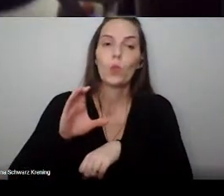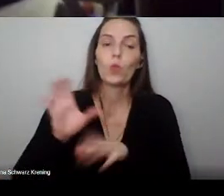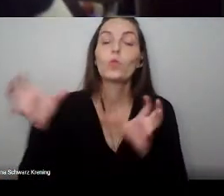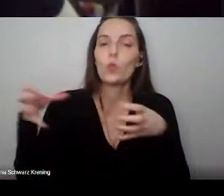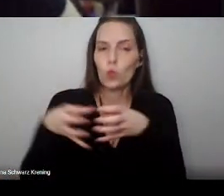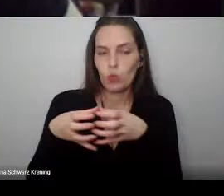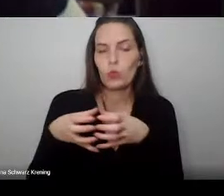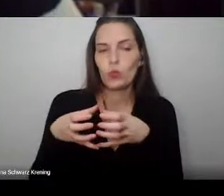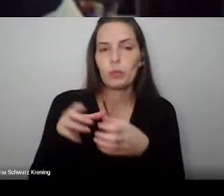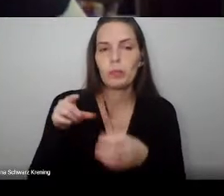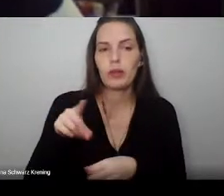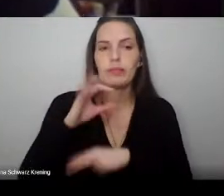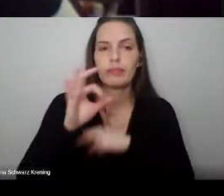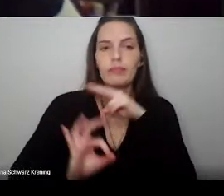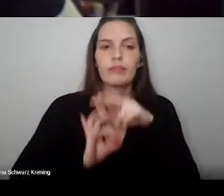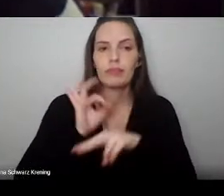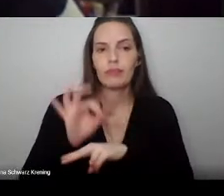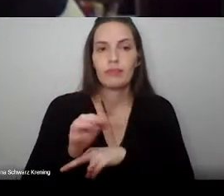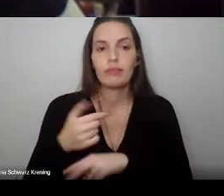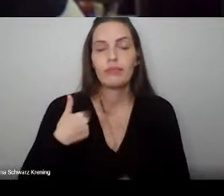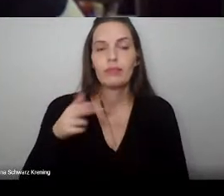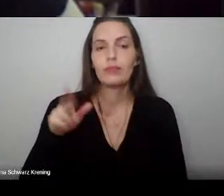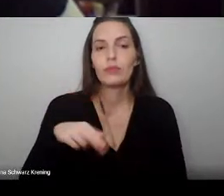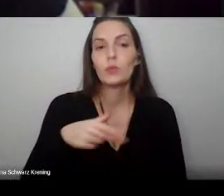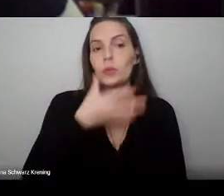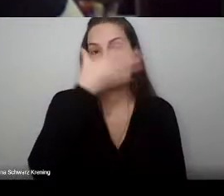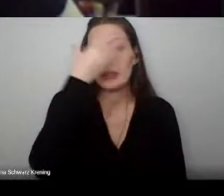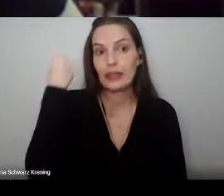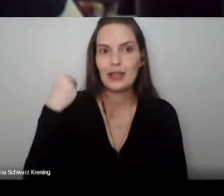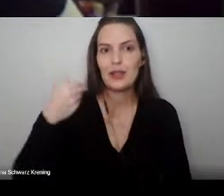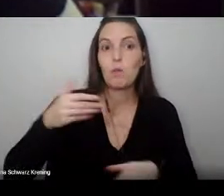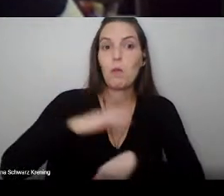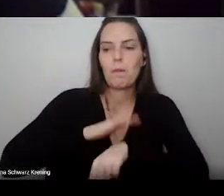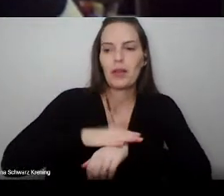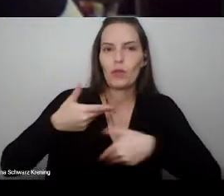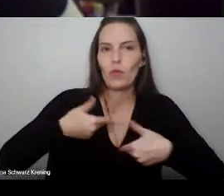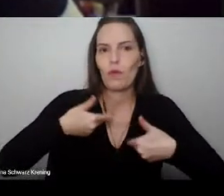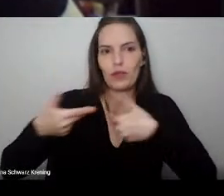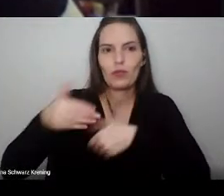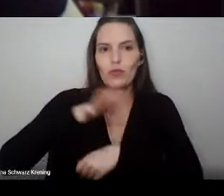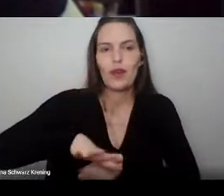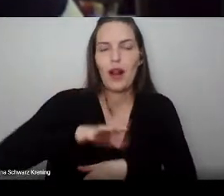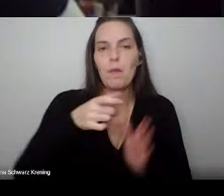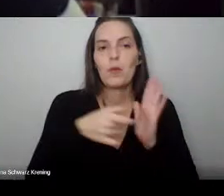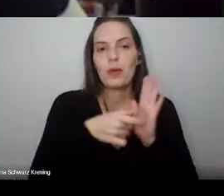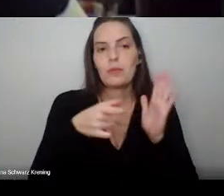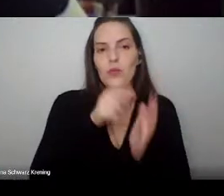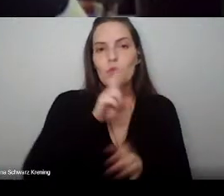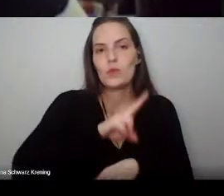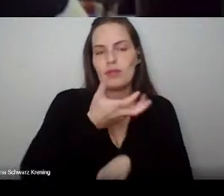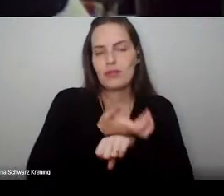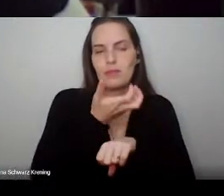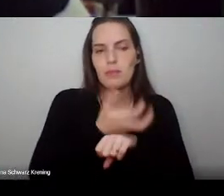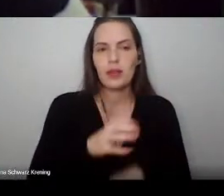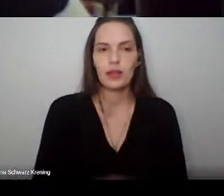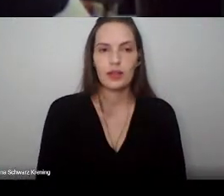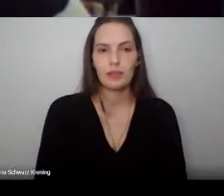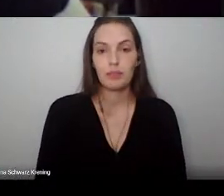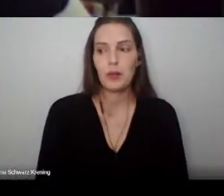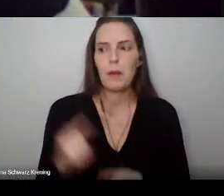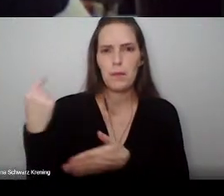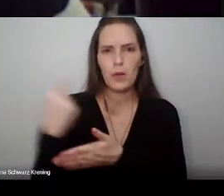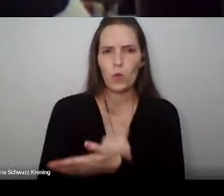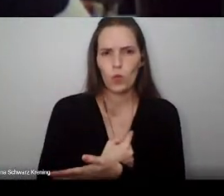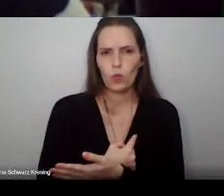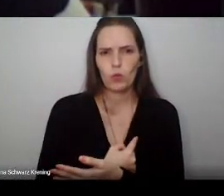Jamais vou esquecer do Bernardo abrindo a imagem desse convite no ambiente de programação que utilizamos na disciplina, perguntando-me se eu poderia